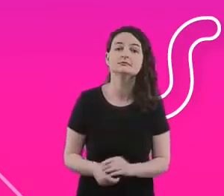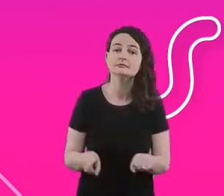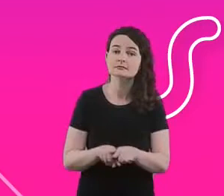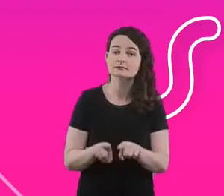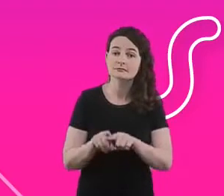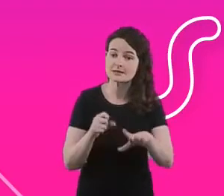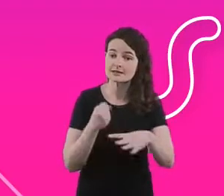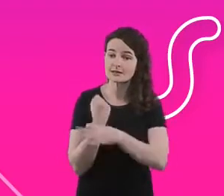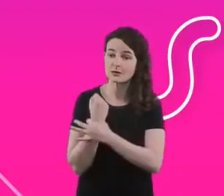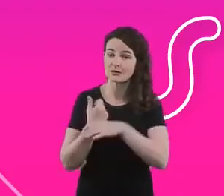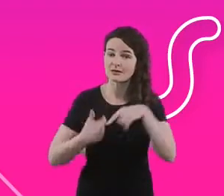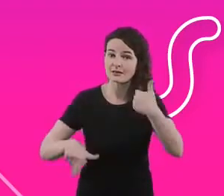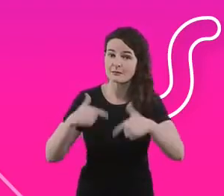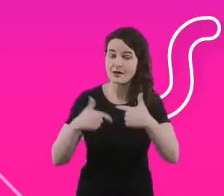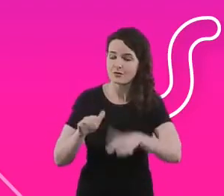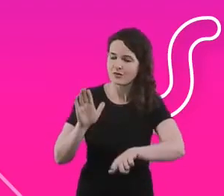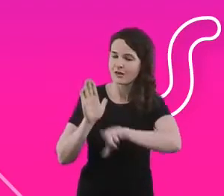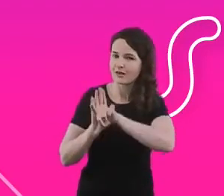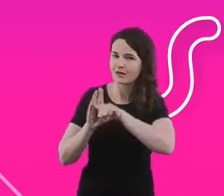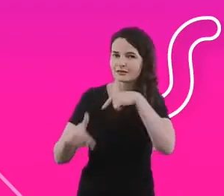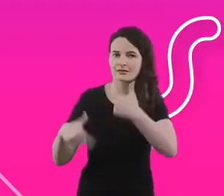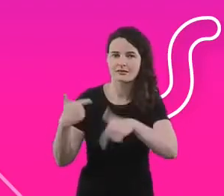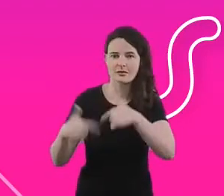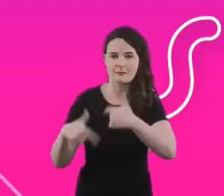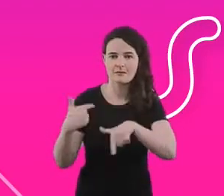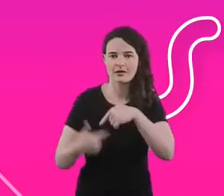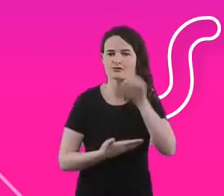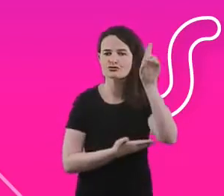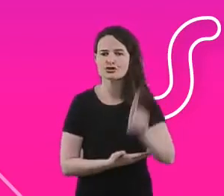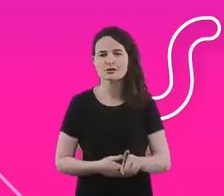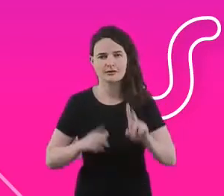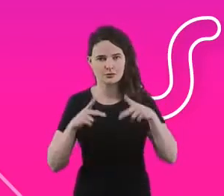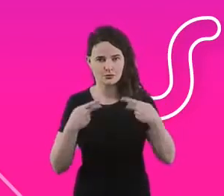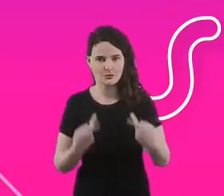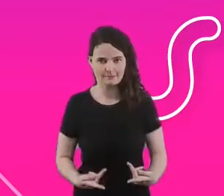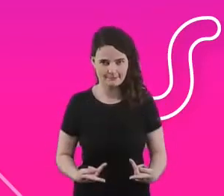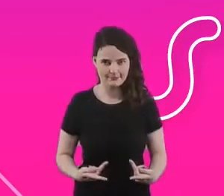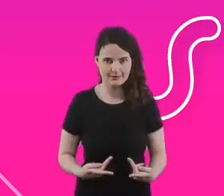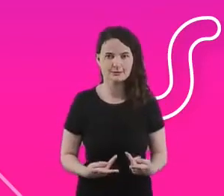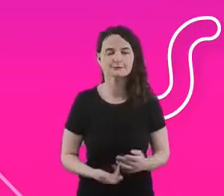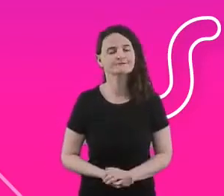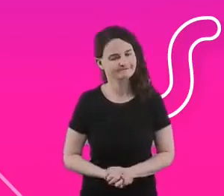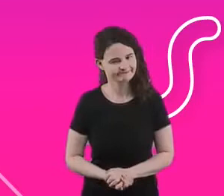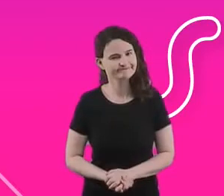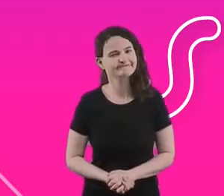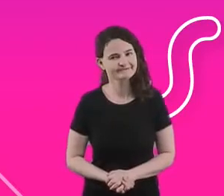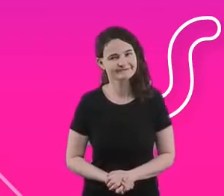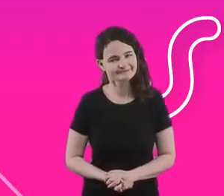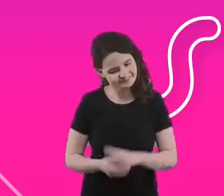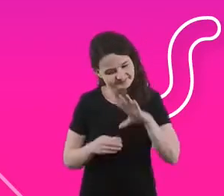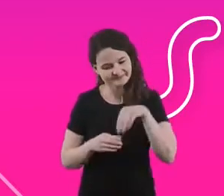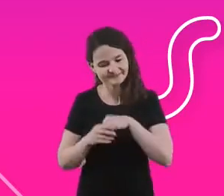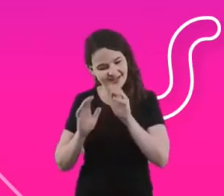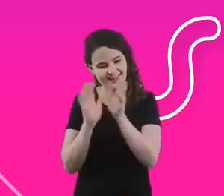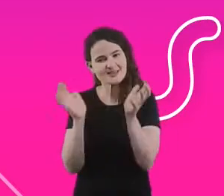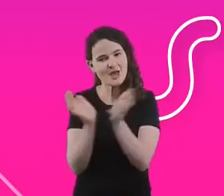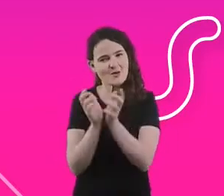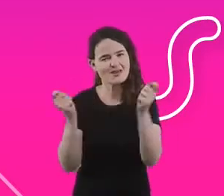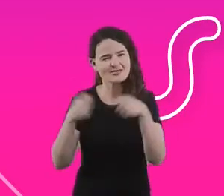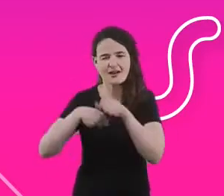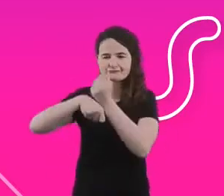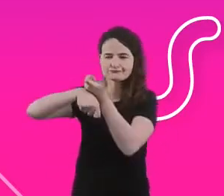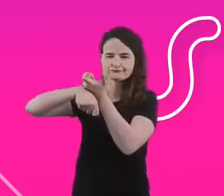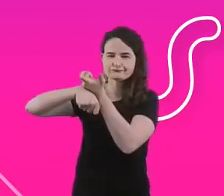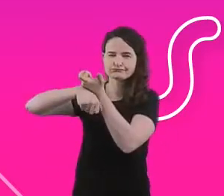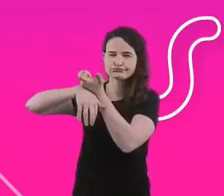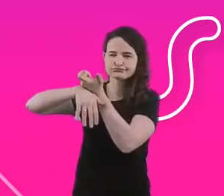leis trabalhistas e respeito a direitos humanos ao longo da cadeia de valor, e aí isso aí também desmembra um milhão de coisas, a gente consegue falar, na